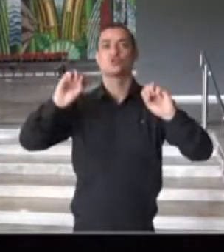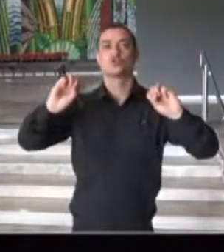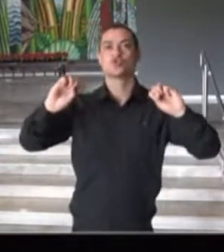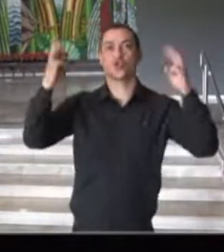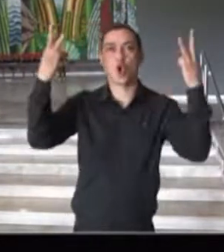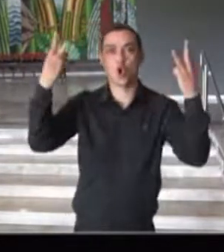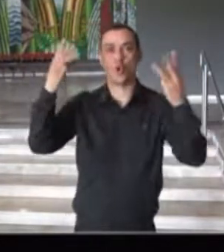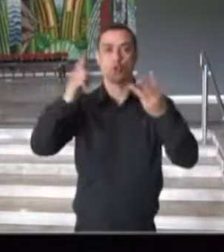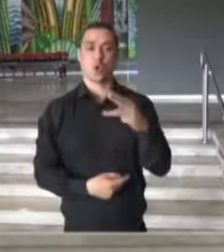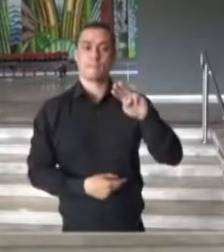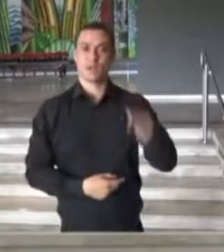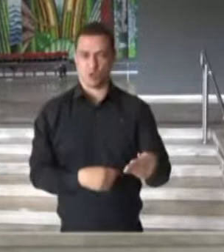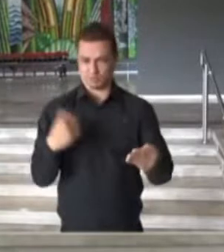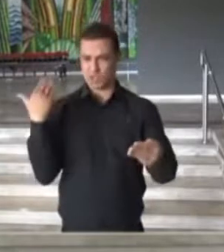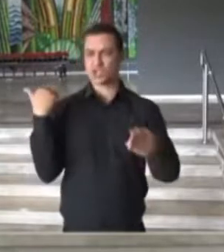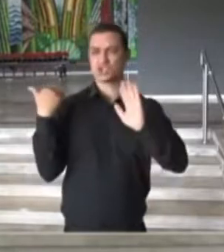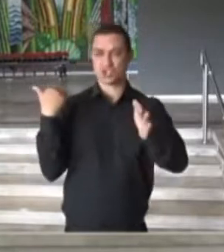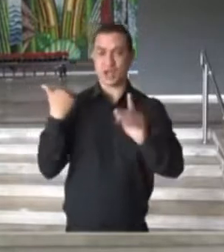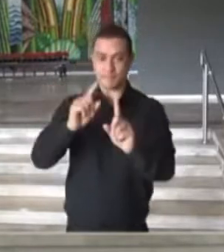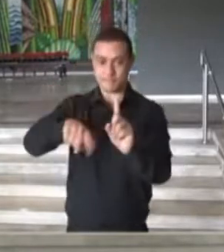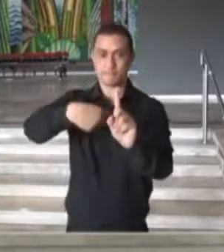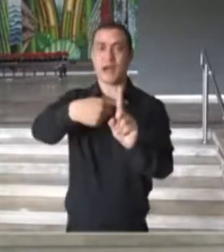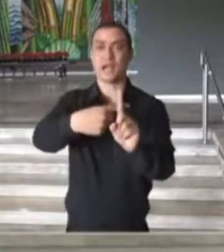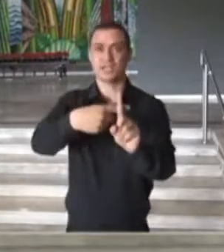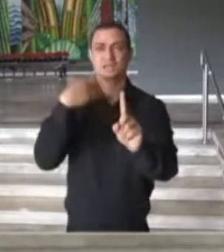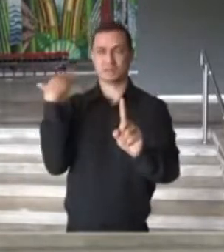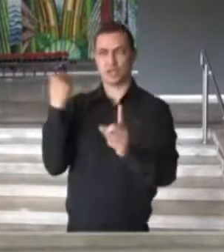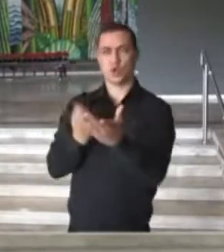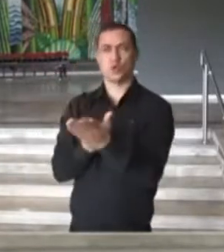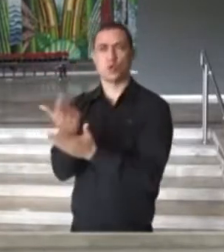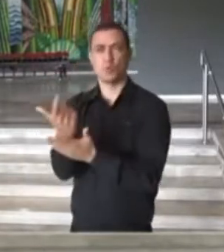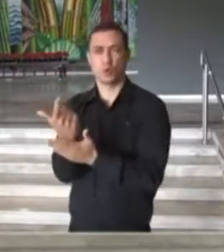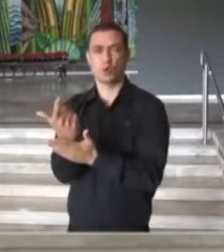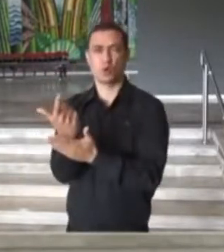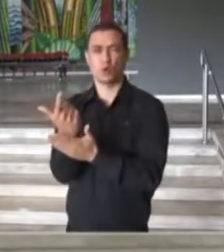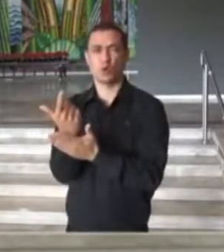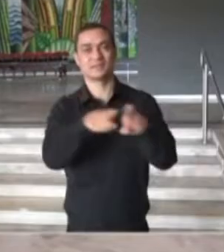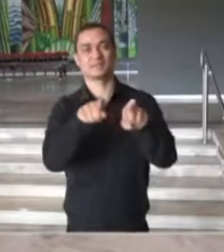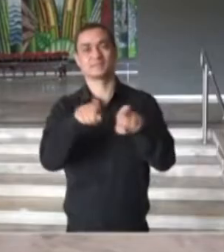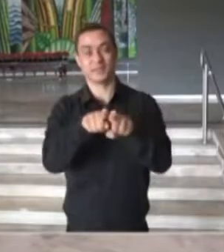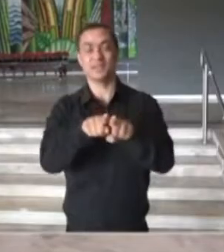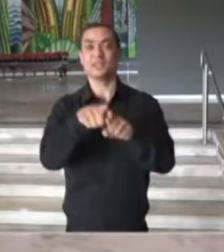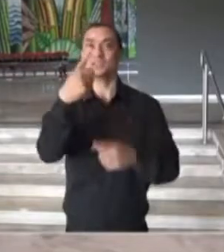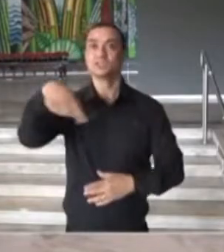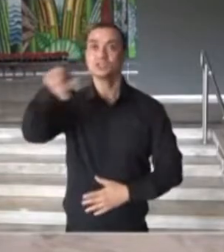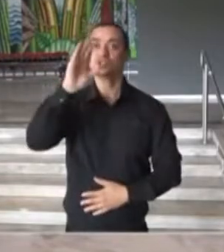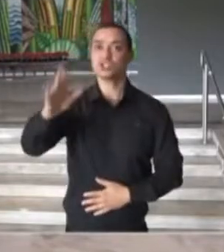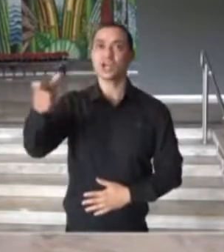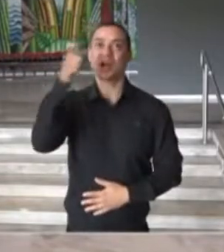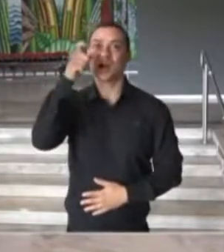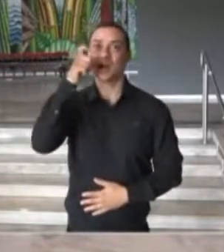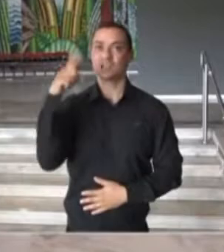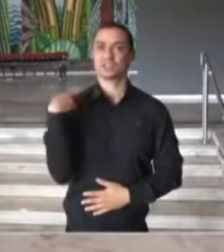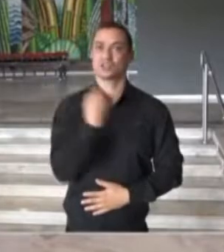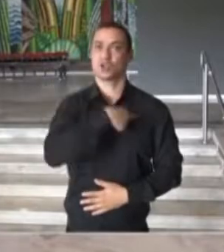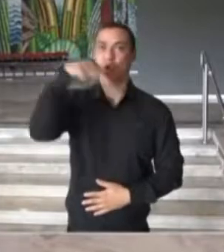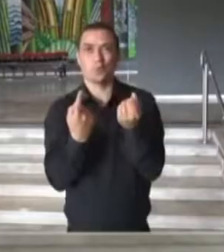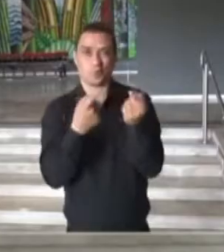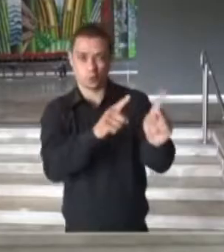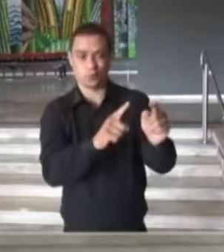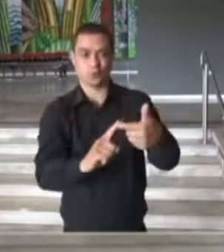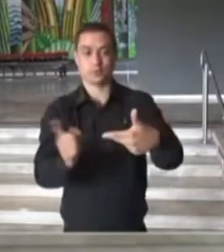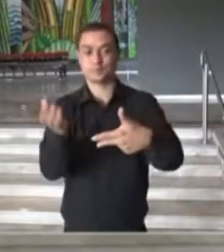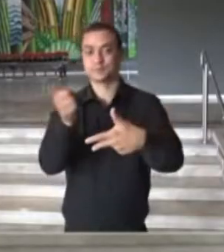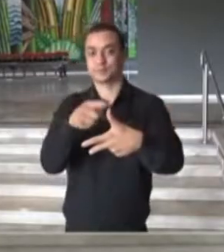rápidos. O anúncio foi feito pelo governador João Dória durante coletiva de imprensa no Palácio do Governo Paulista.